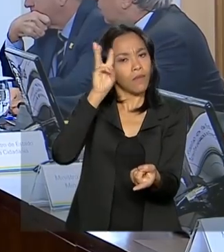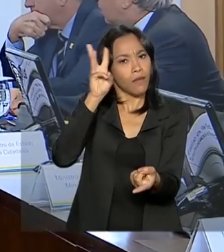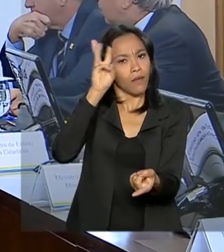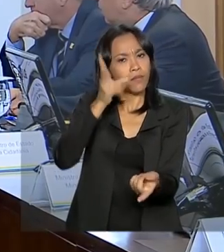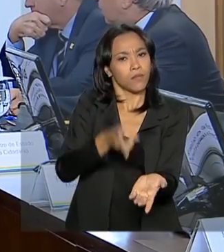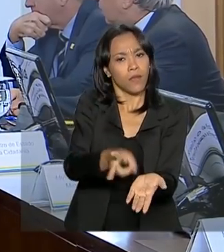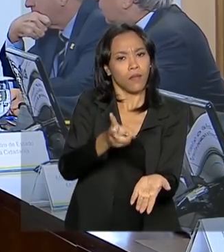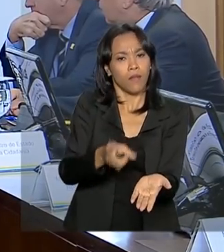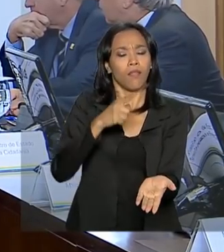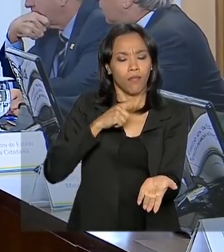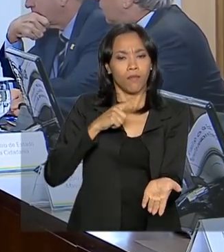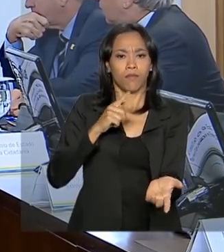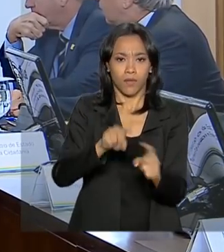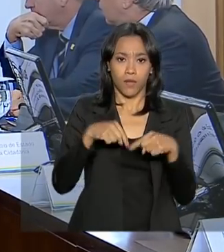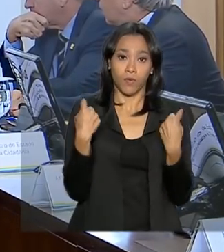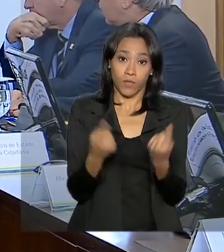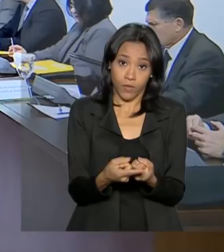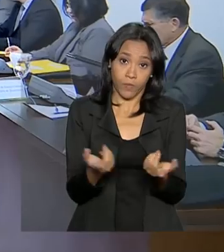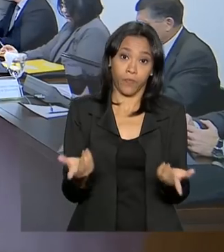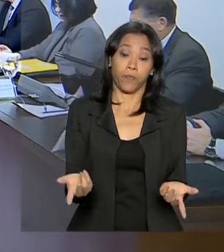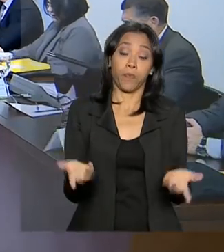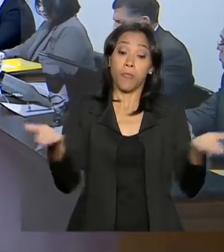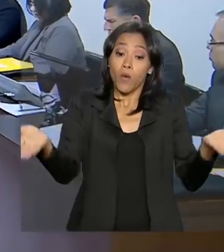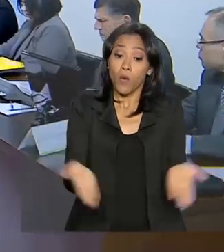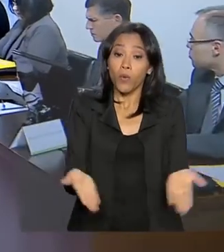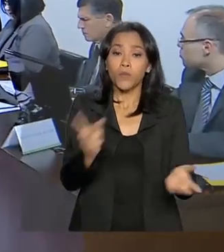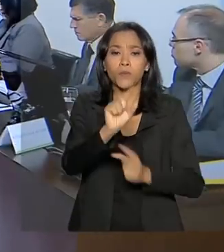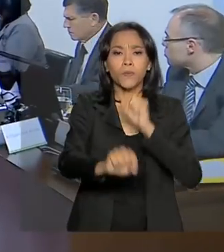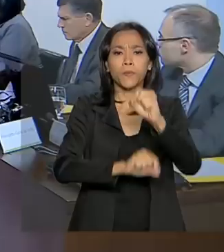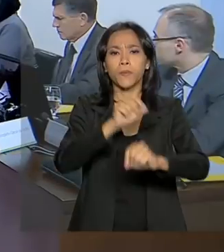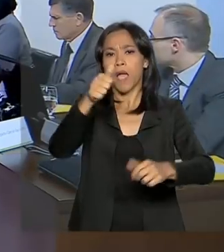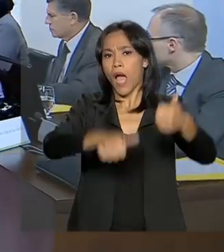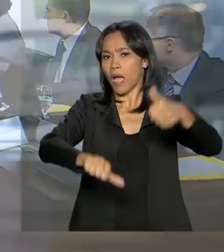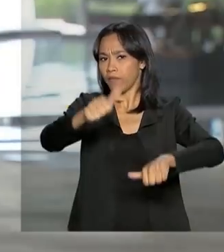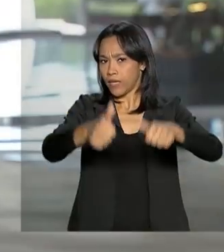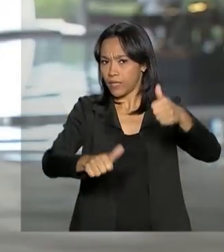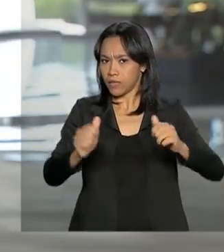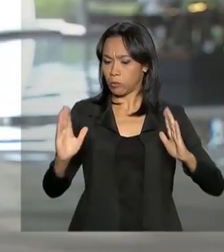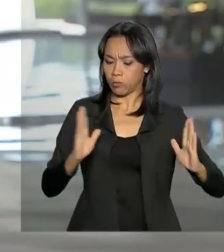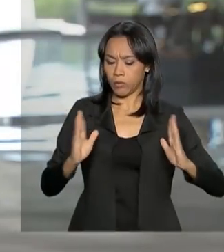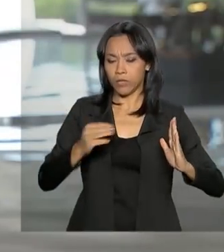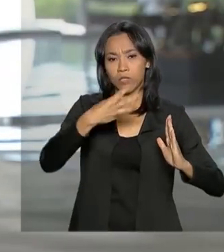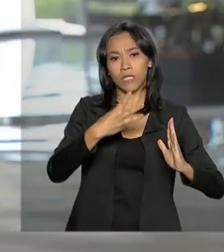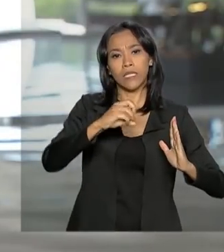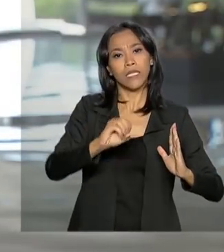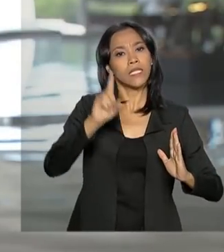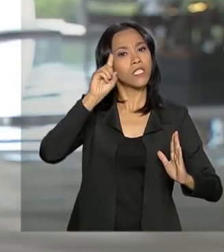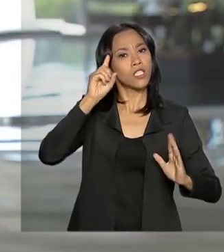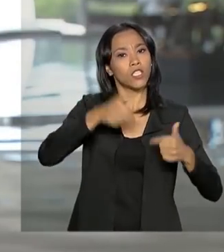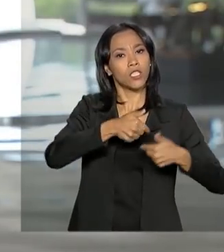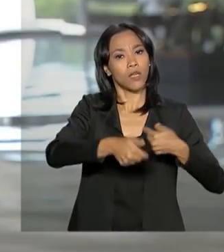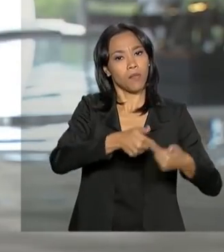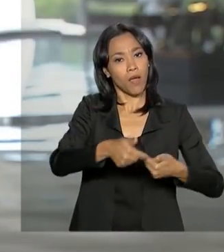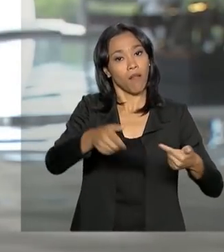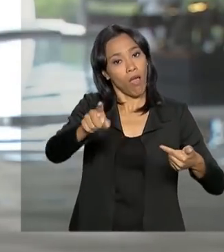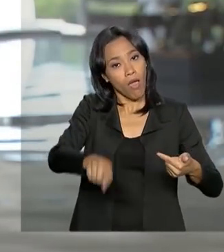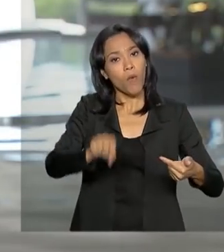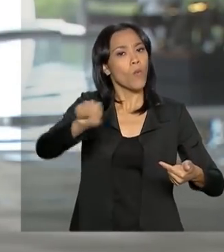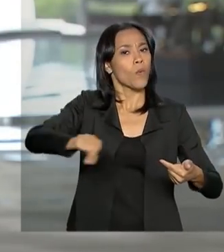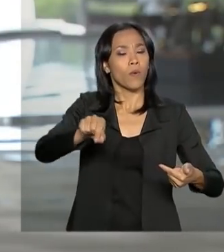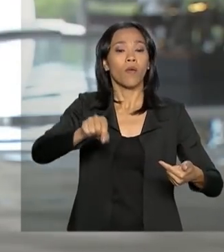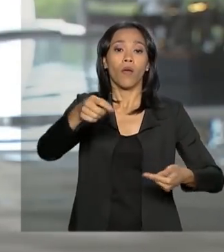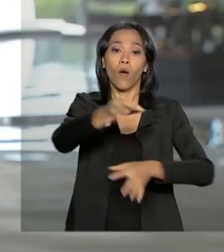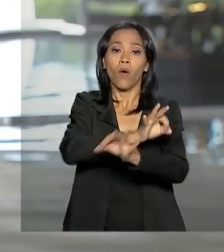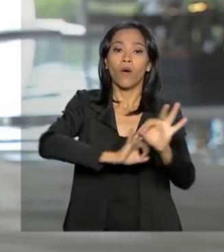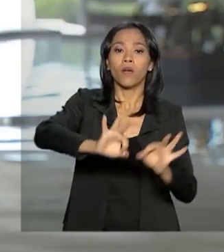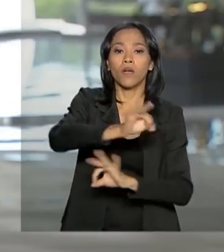início do governo. E hoje, além de uma avaliação desses primeiros 30 dias de trabalho, está na pauta a organização